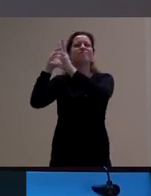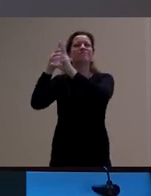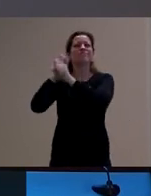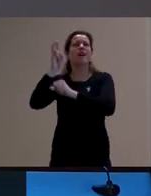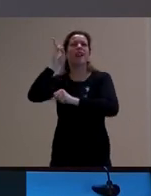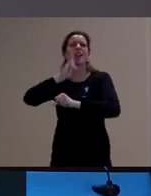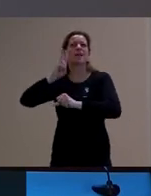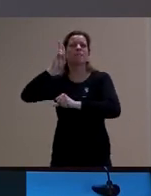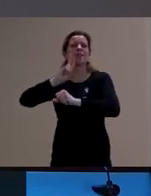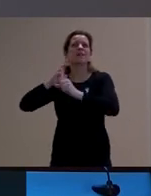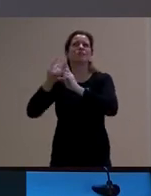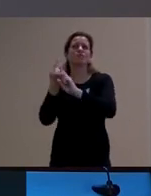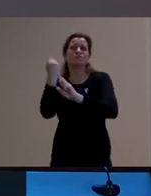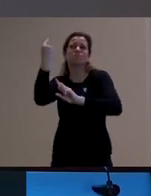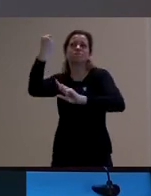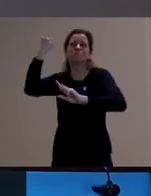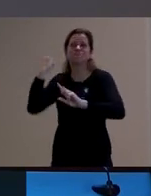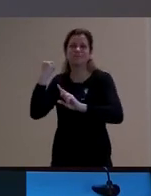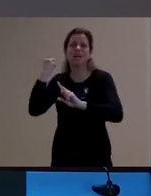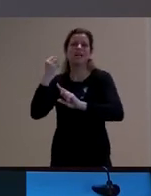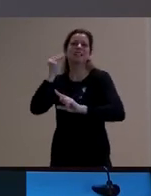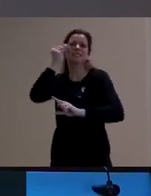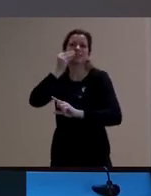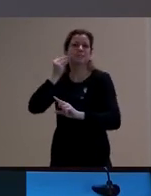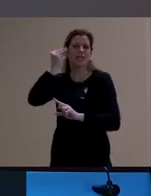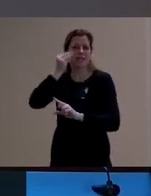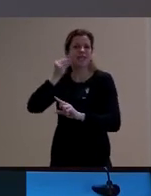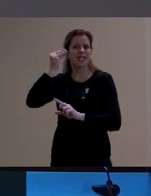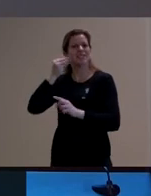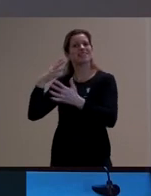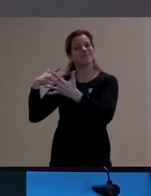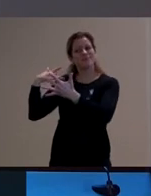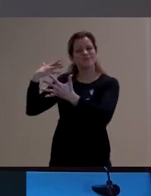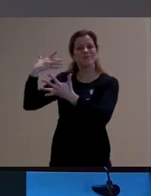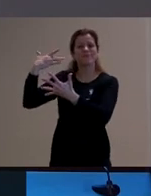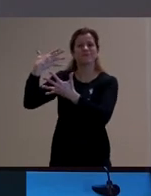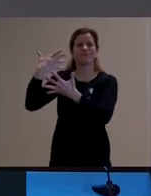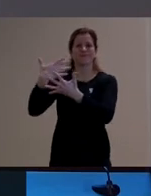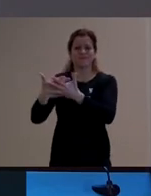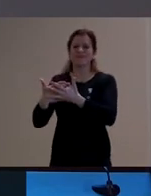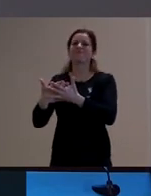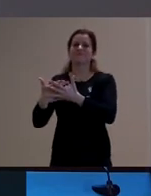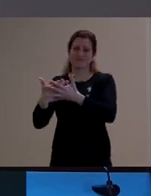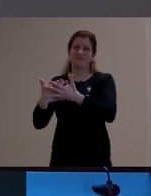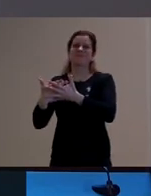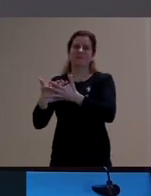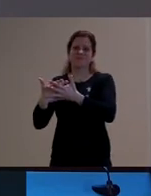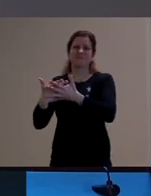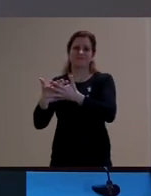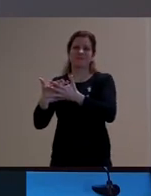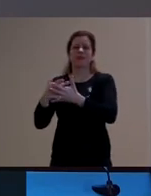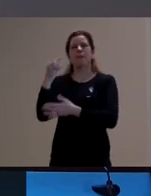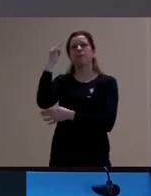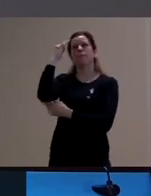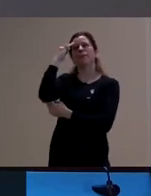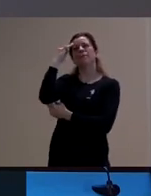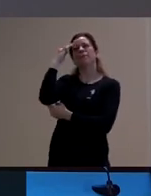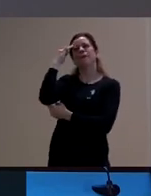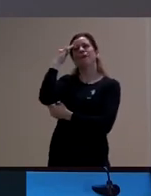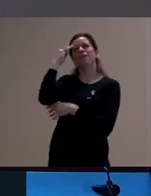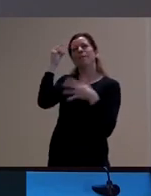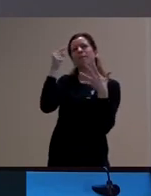cruzamento da experiência atual dele com algumas memórias que ele vai